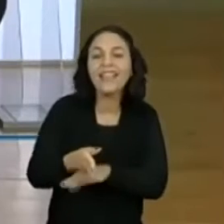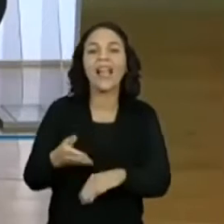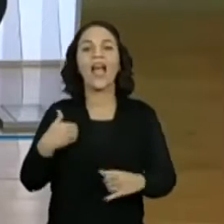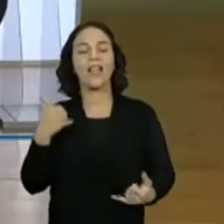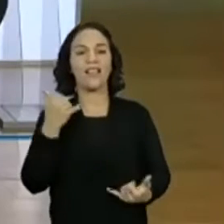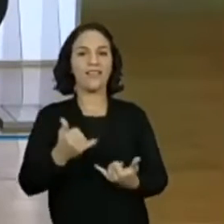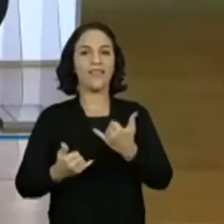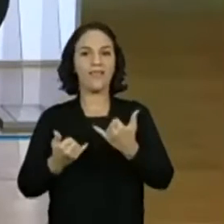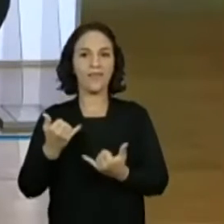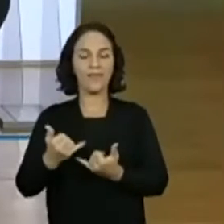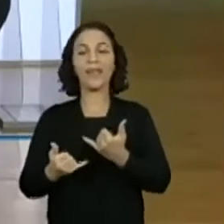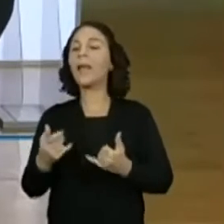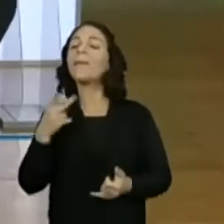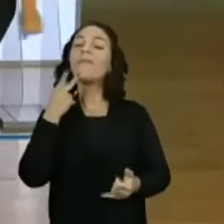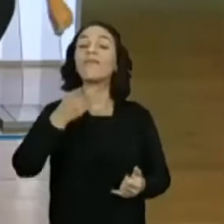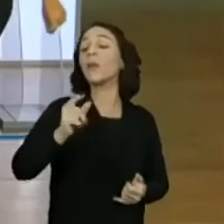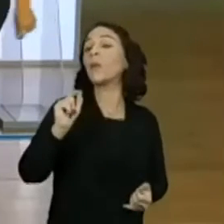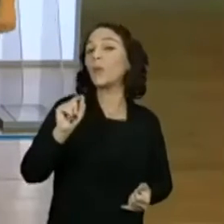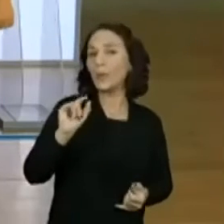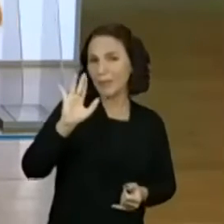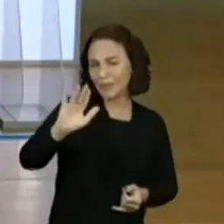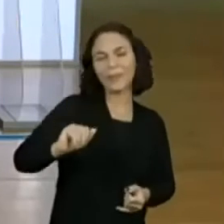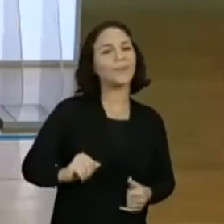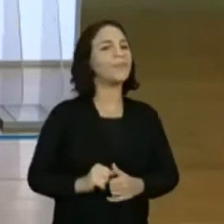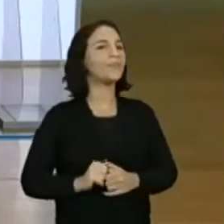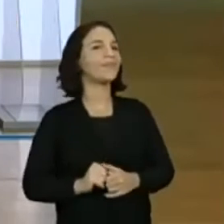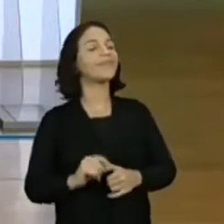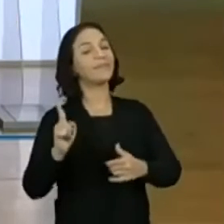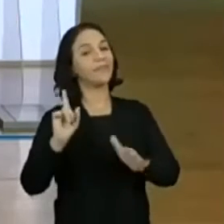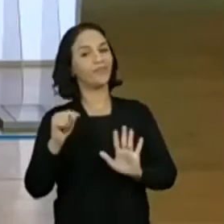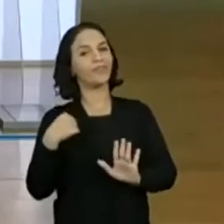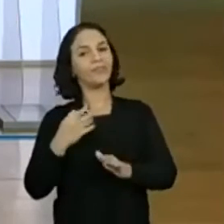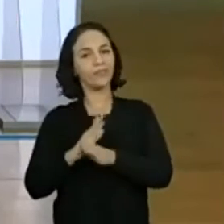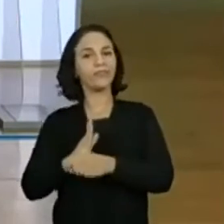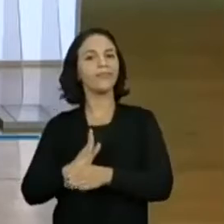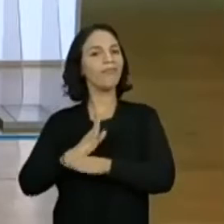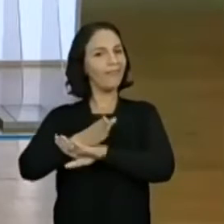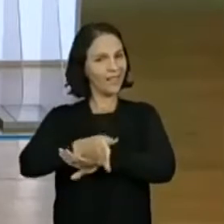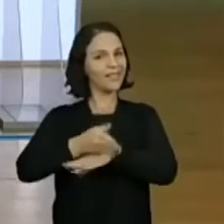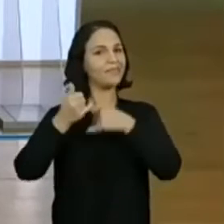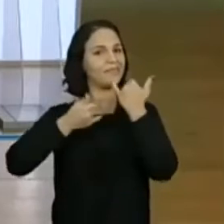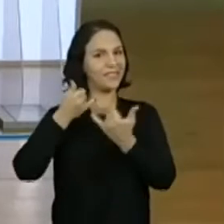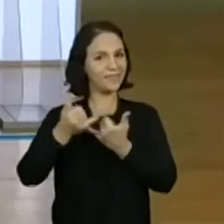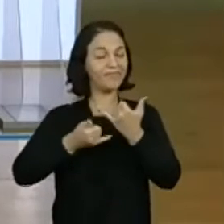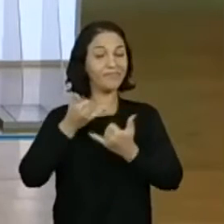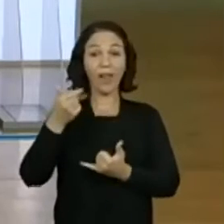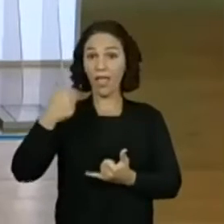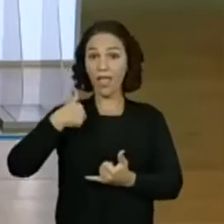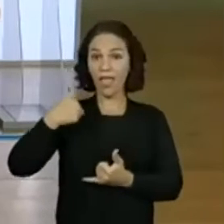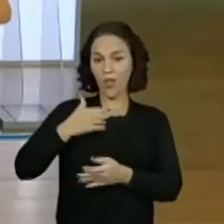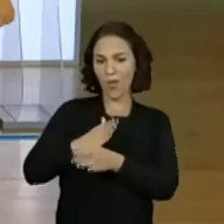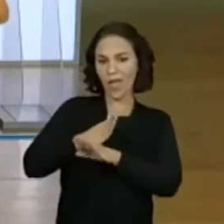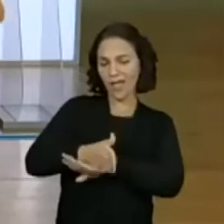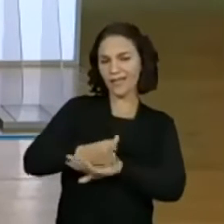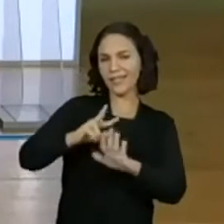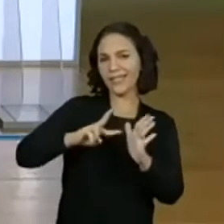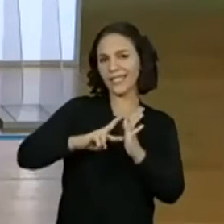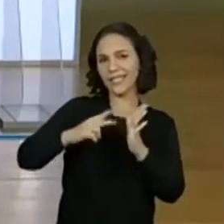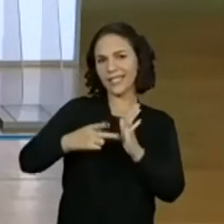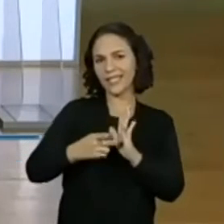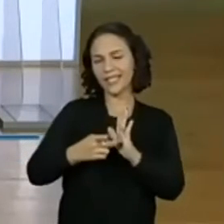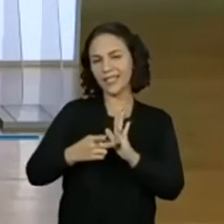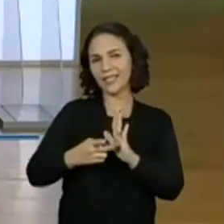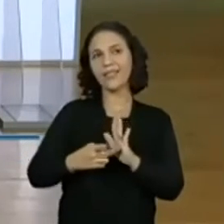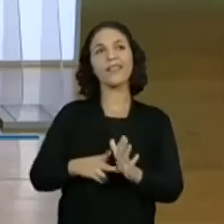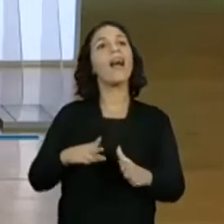na brincadeira para falar o quê, professora? Isso. Aí você entra na brincadeira. Quando você fala, eu entro, aí a gente responde assim, ó,